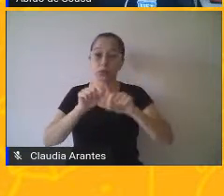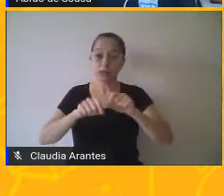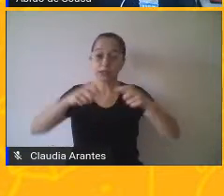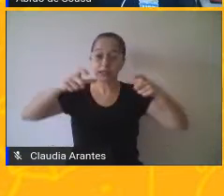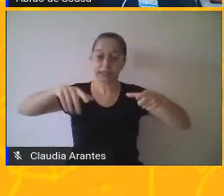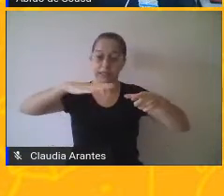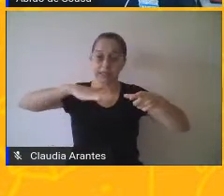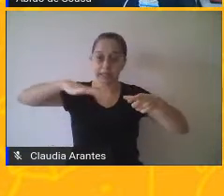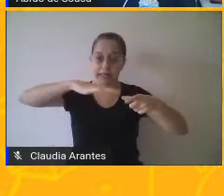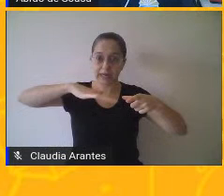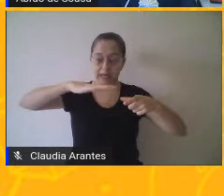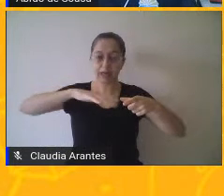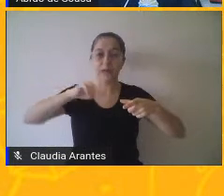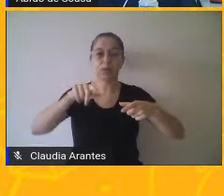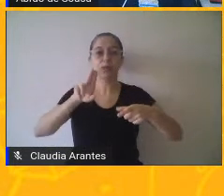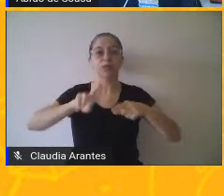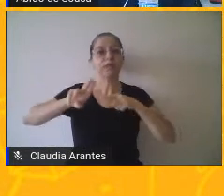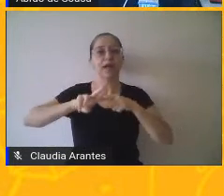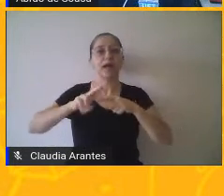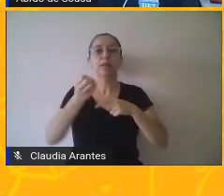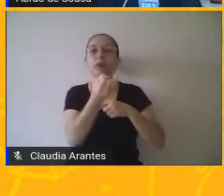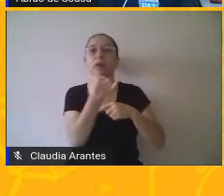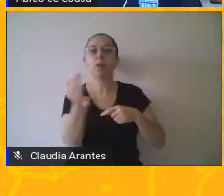por algumas pessoas. Vejamos.